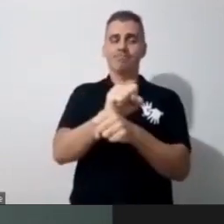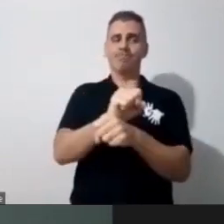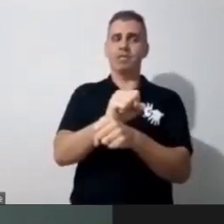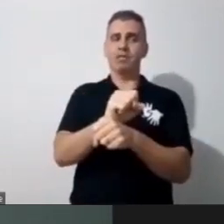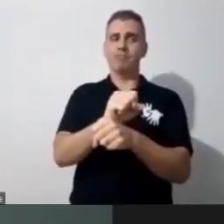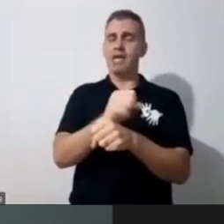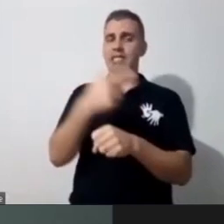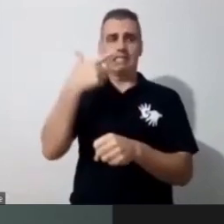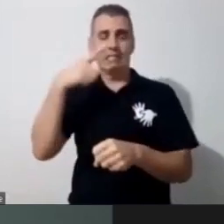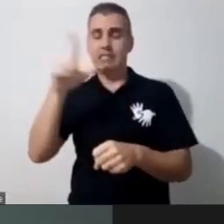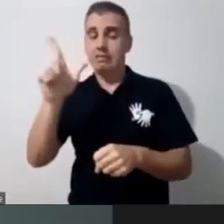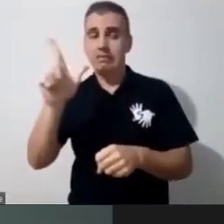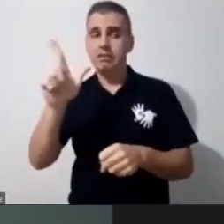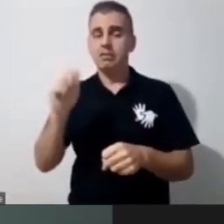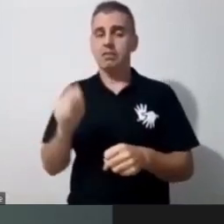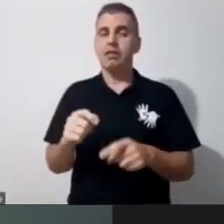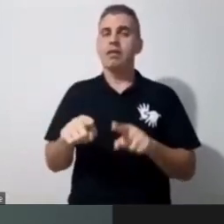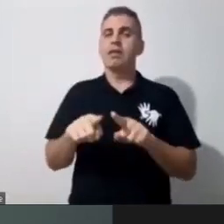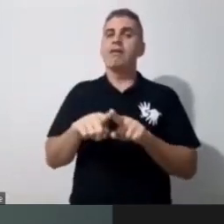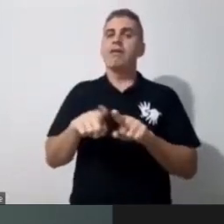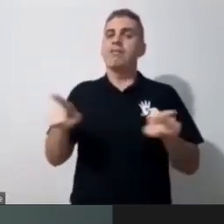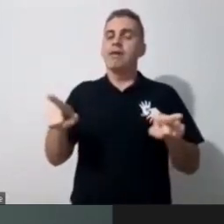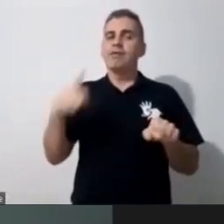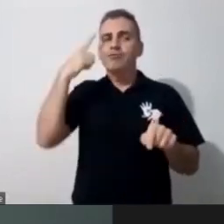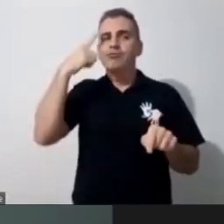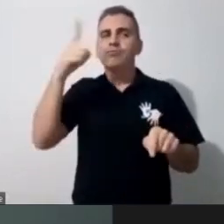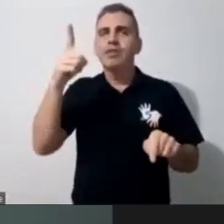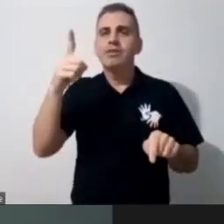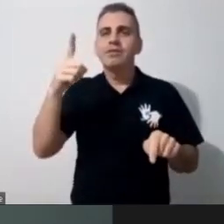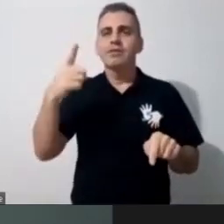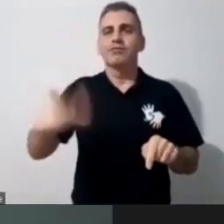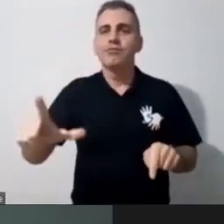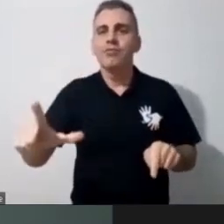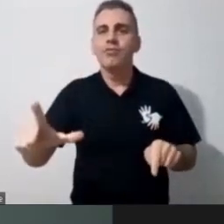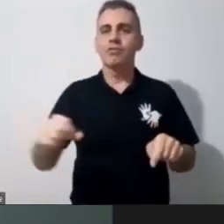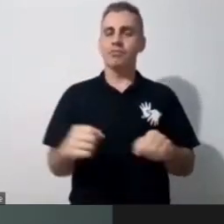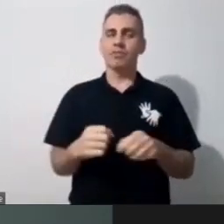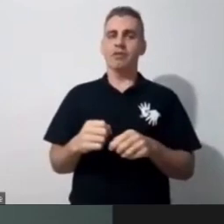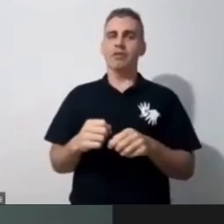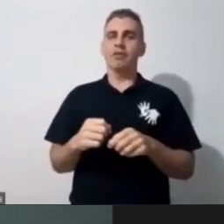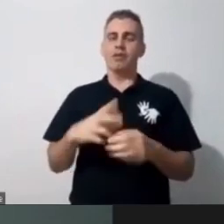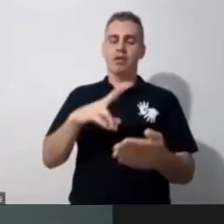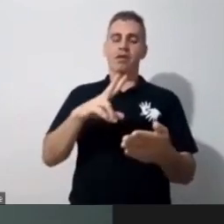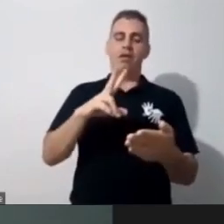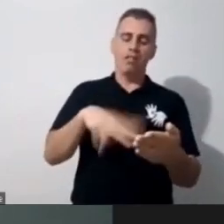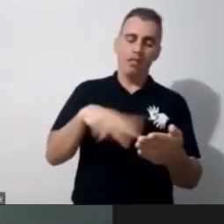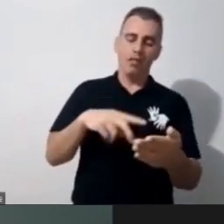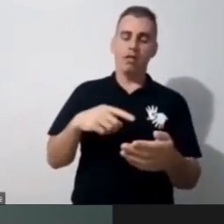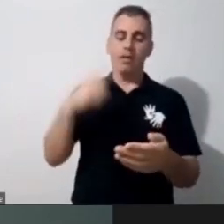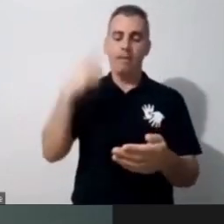novo, né, a gente foi convidado a parar e a gente, daí a gente quer fazer tudo e a gente também é convidado a parar, porque senão a gente não dá conta mesmo,